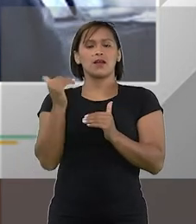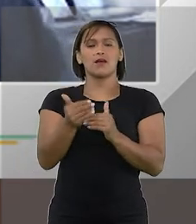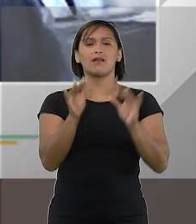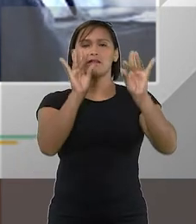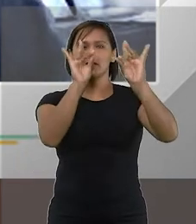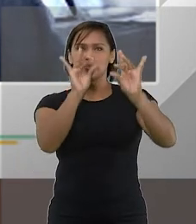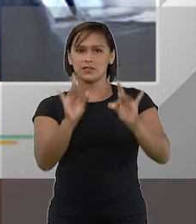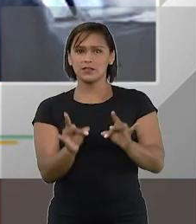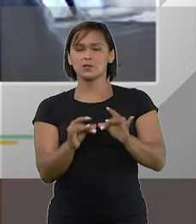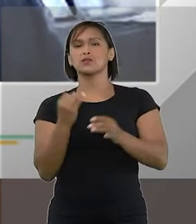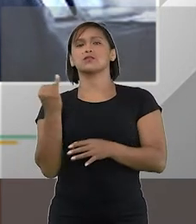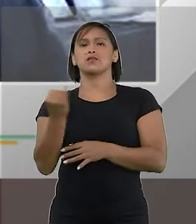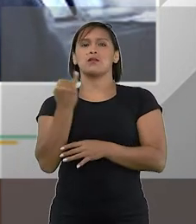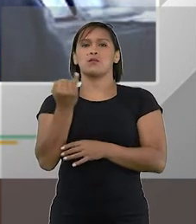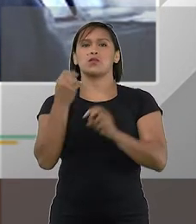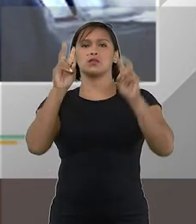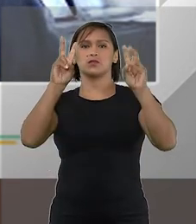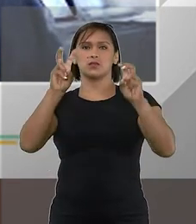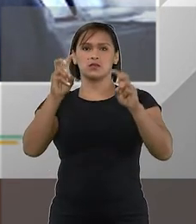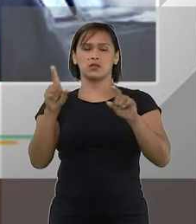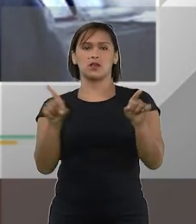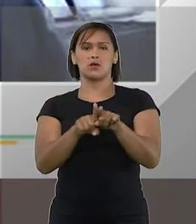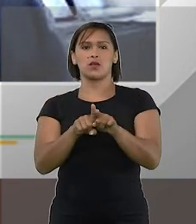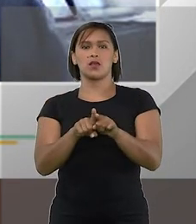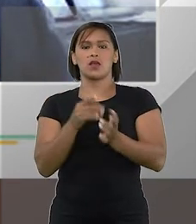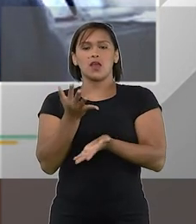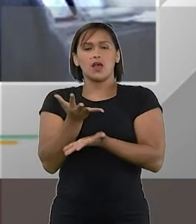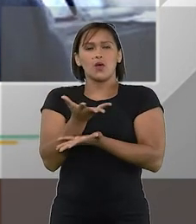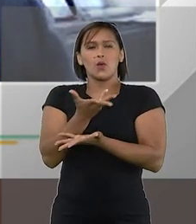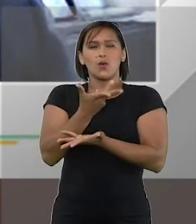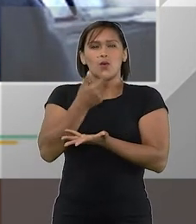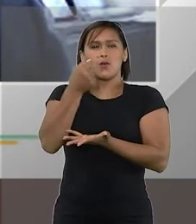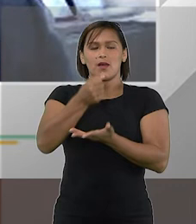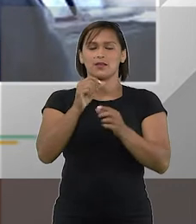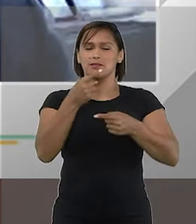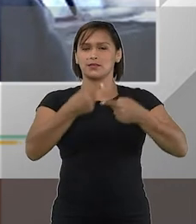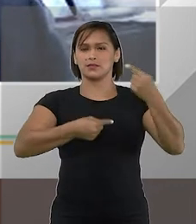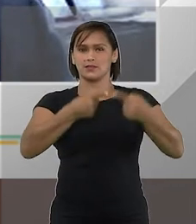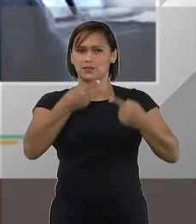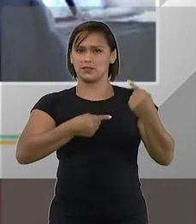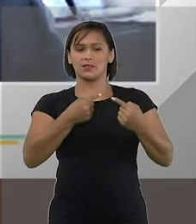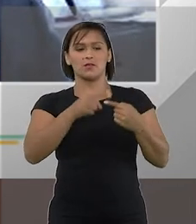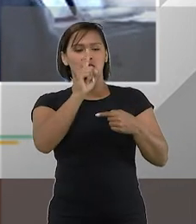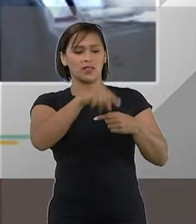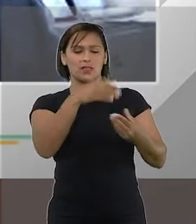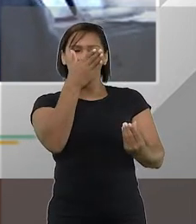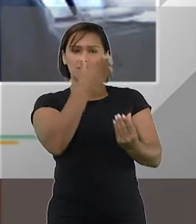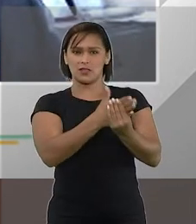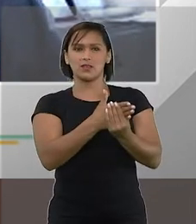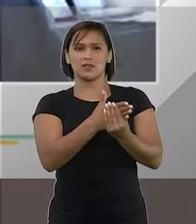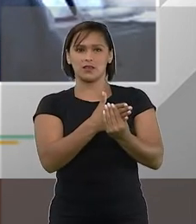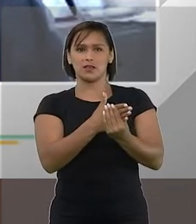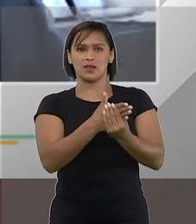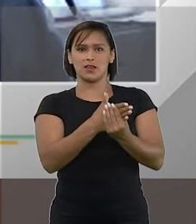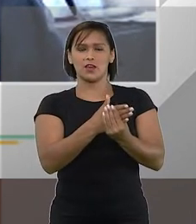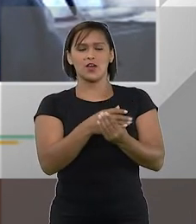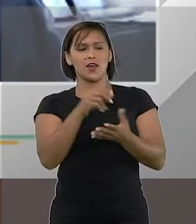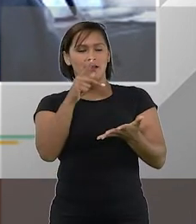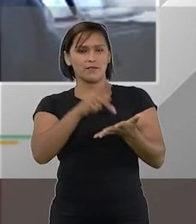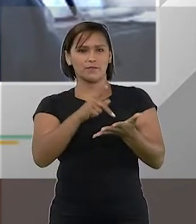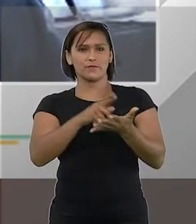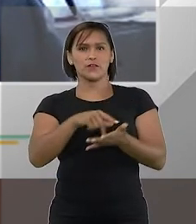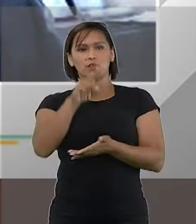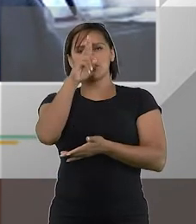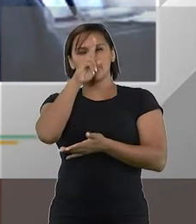da sensibilidade da importância do tema a qualidade do debate nesse caso foi assim